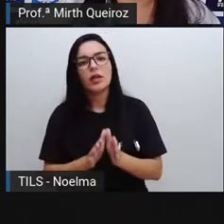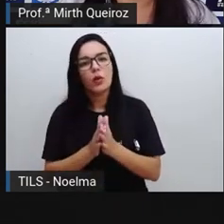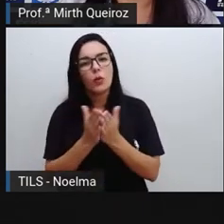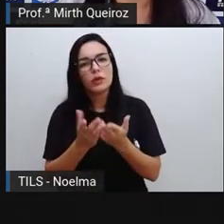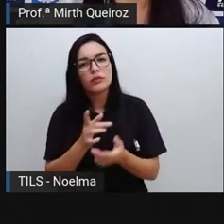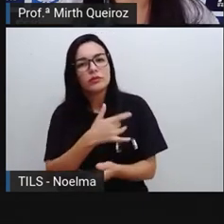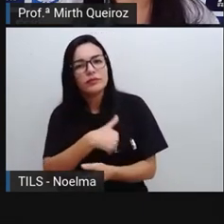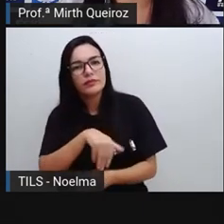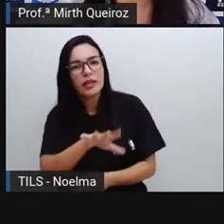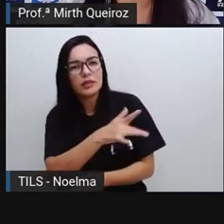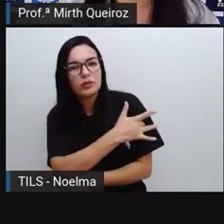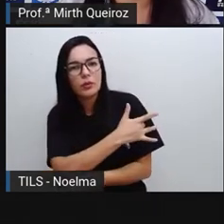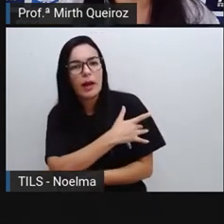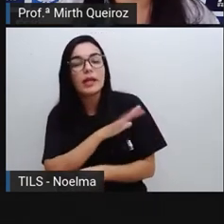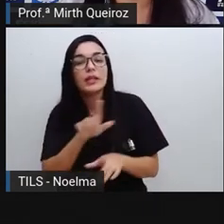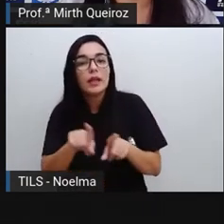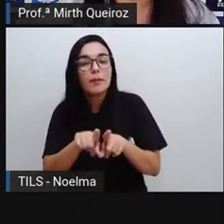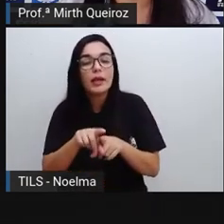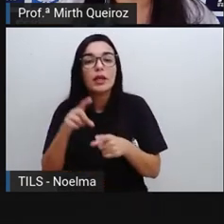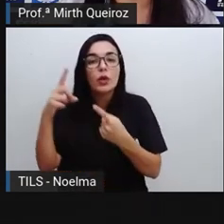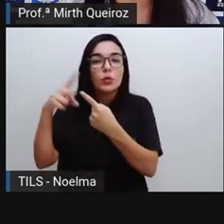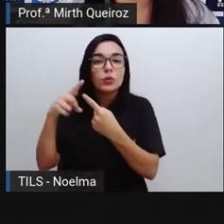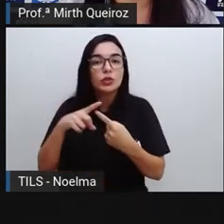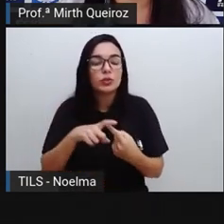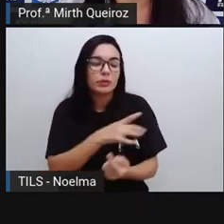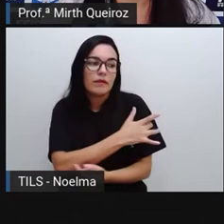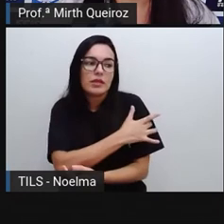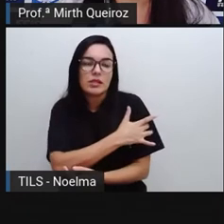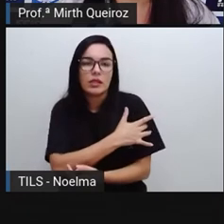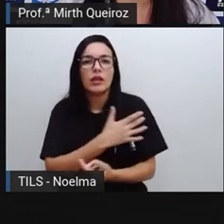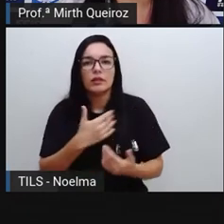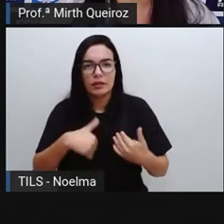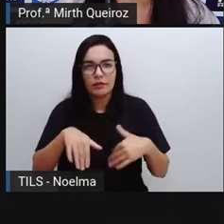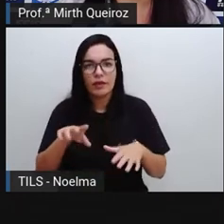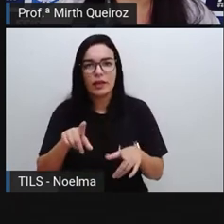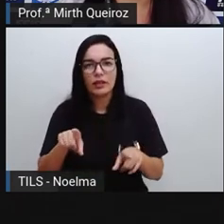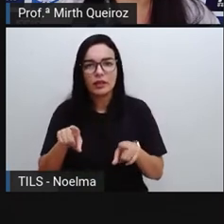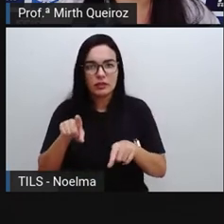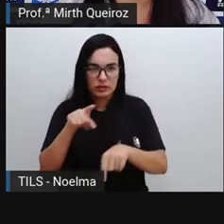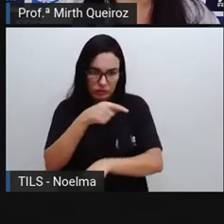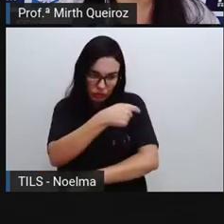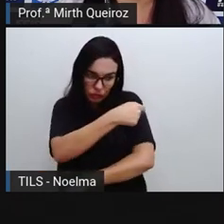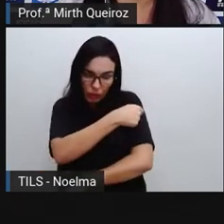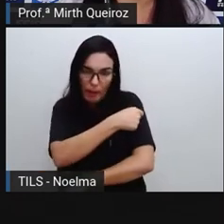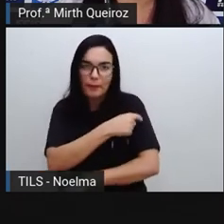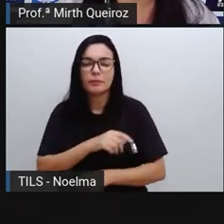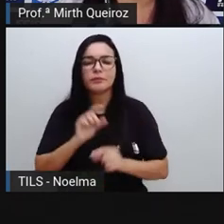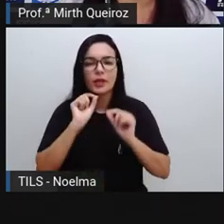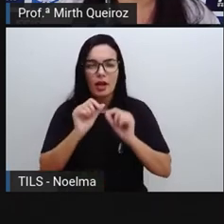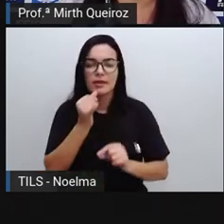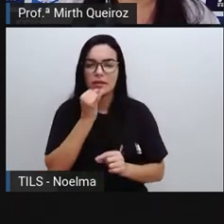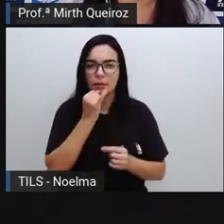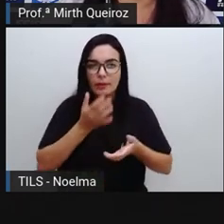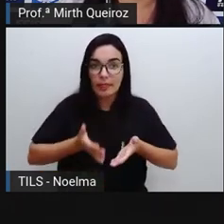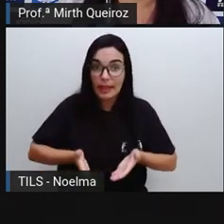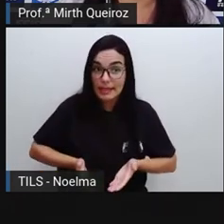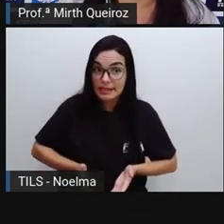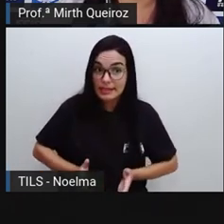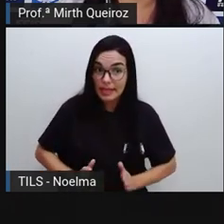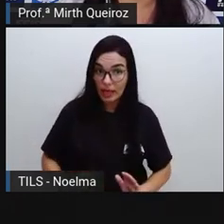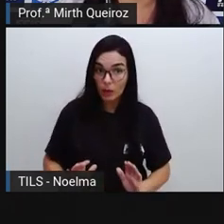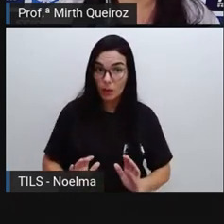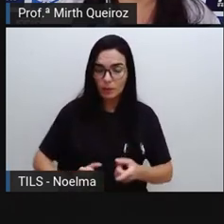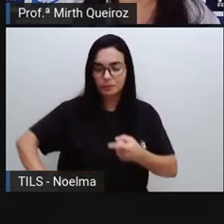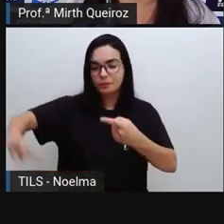é neste caso qual o tipo de vacina que ela vai ter que tomar em cada fase ali. Por exemplo a gente